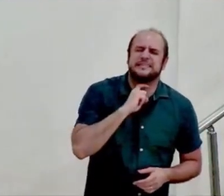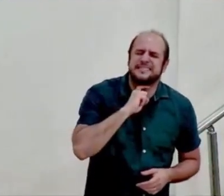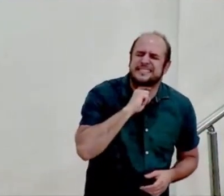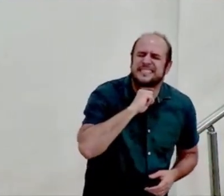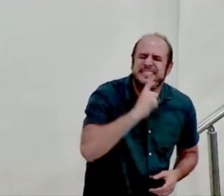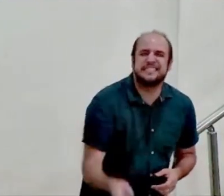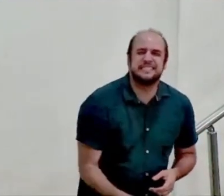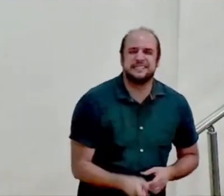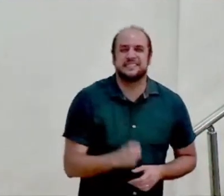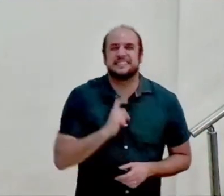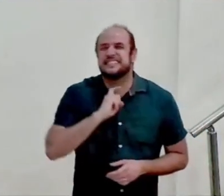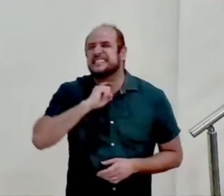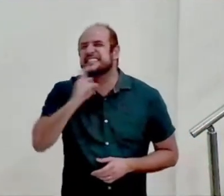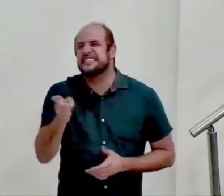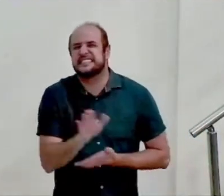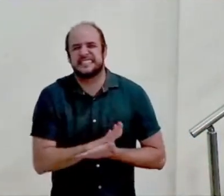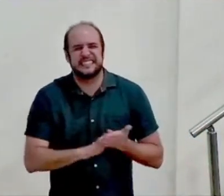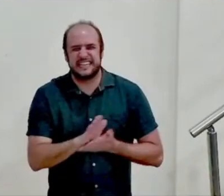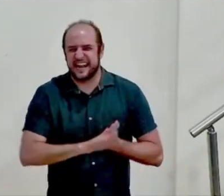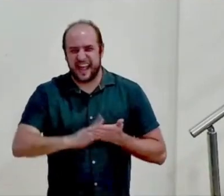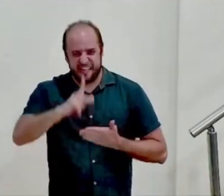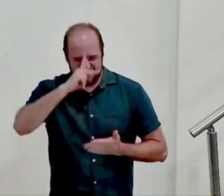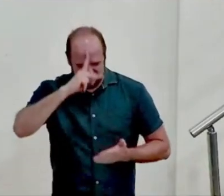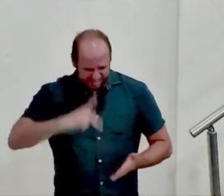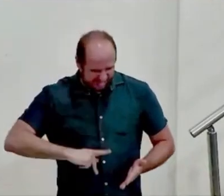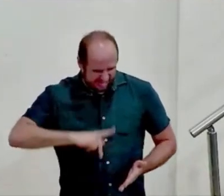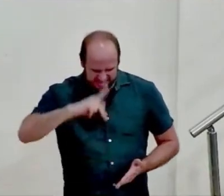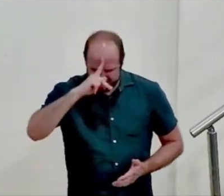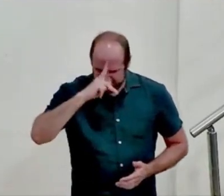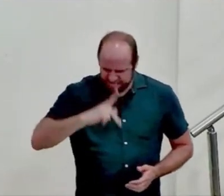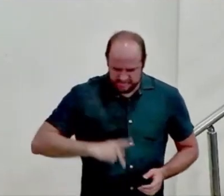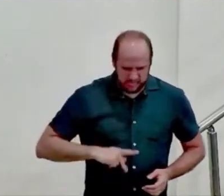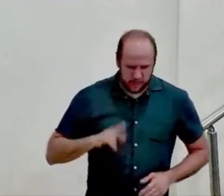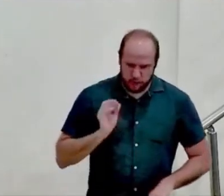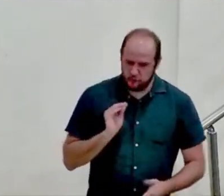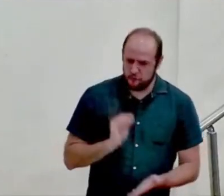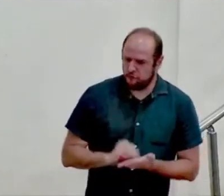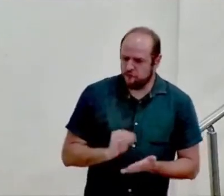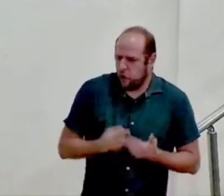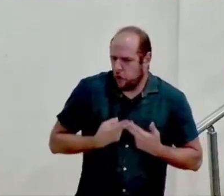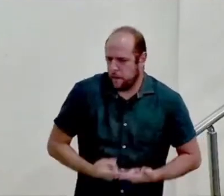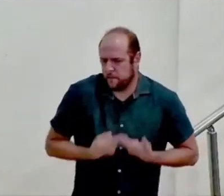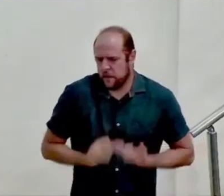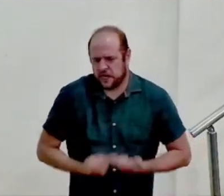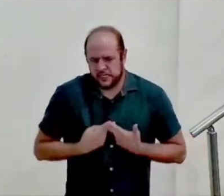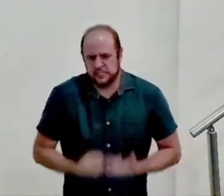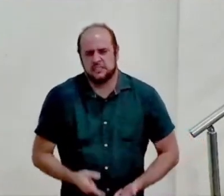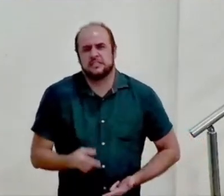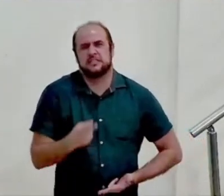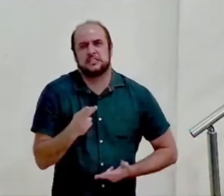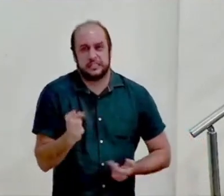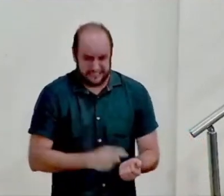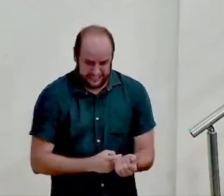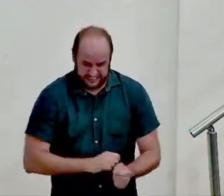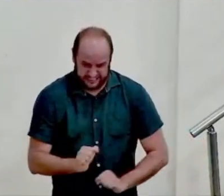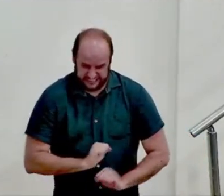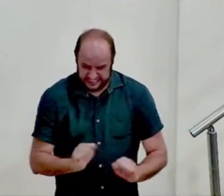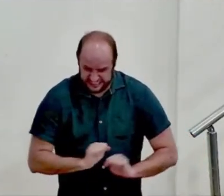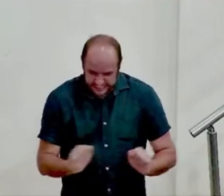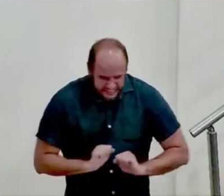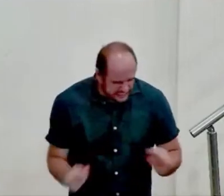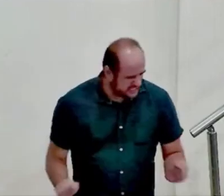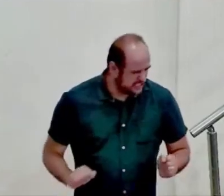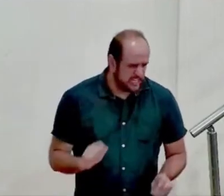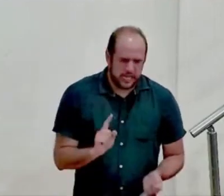ato de egoísmo nenhum momento de impaciência nenhum momento de irritação nenhum